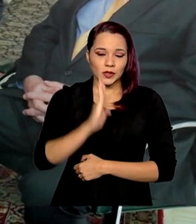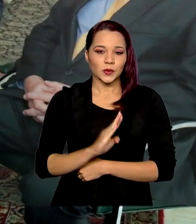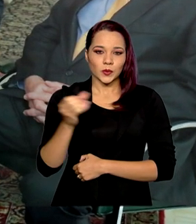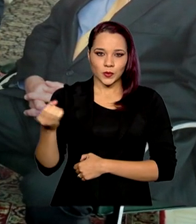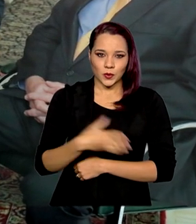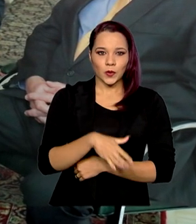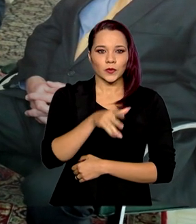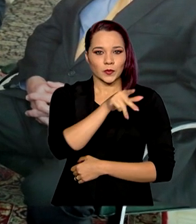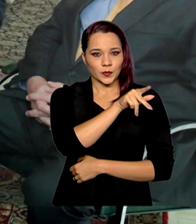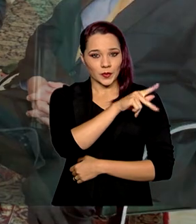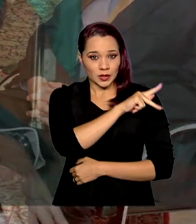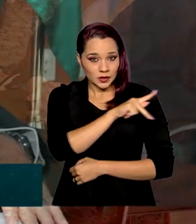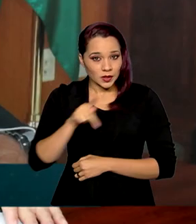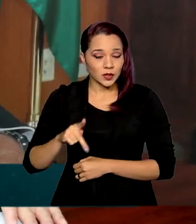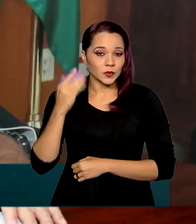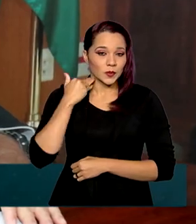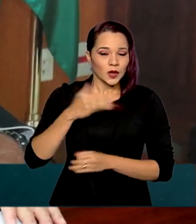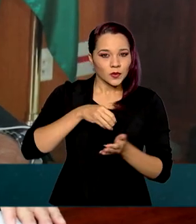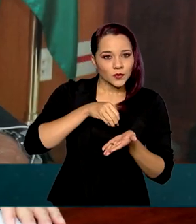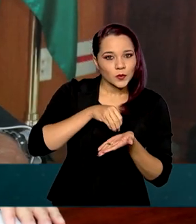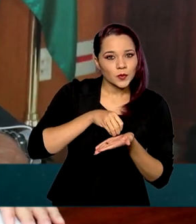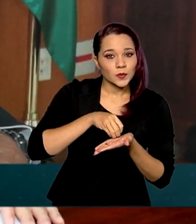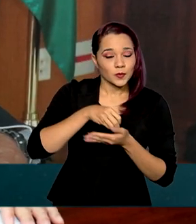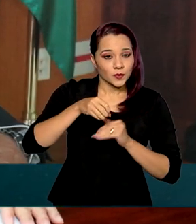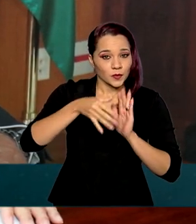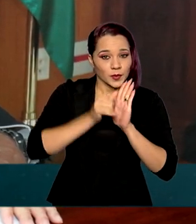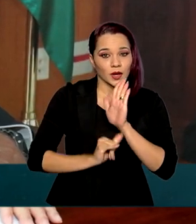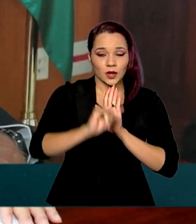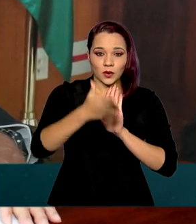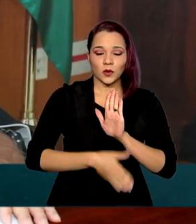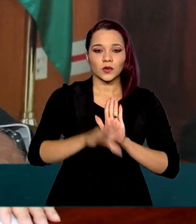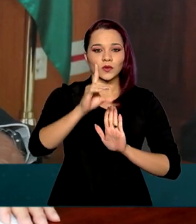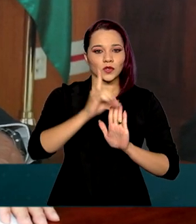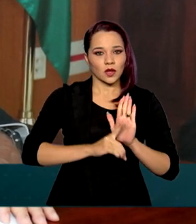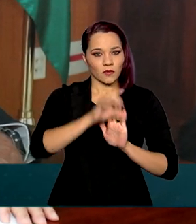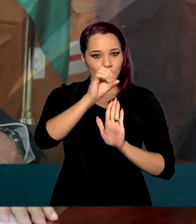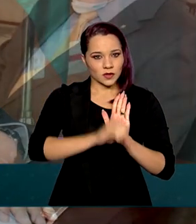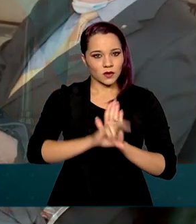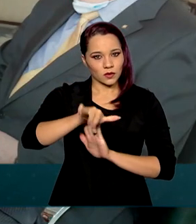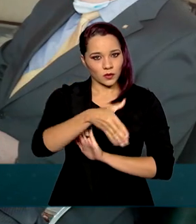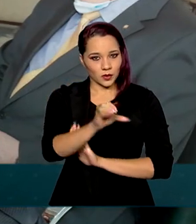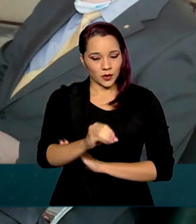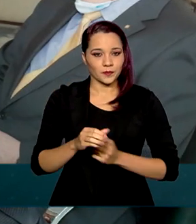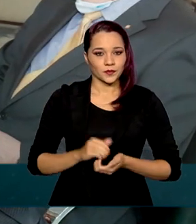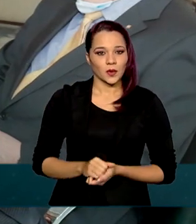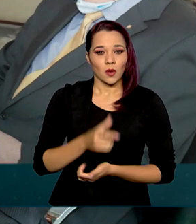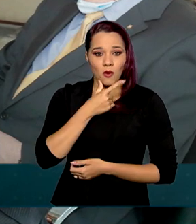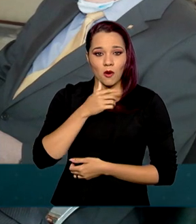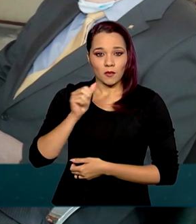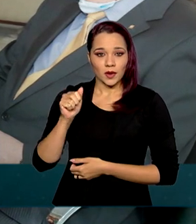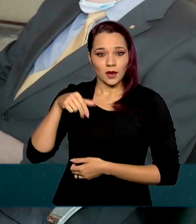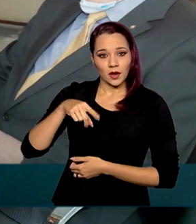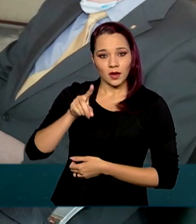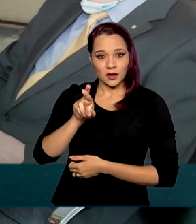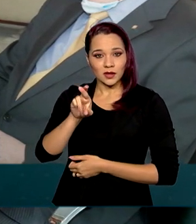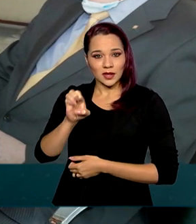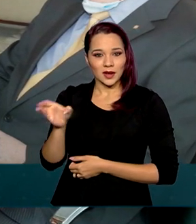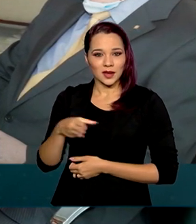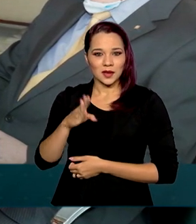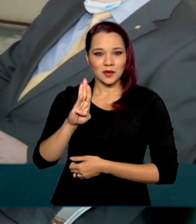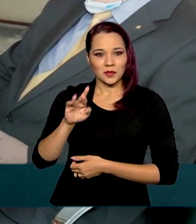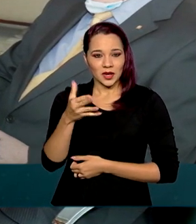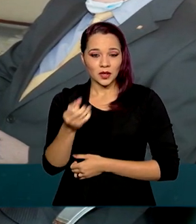do banco foi publicado agora há pouco, em edição extra do Diário Oficial da União. André Brandão